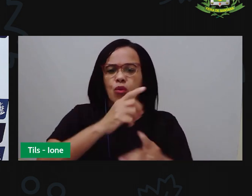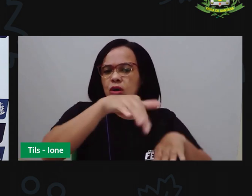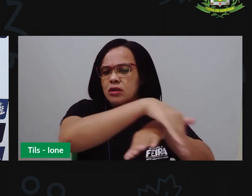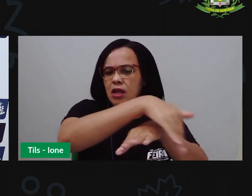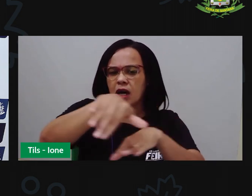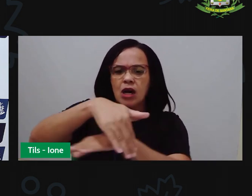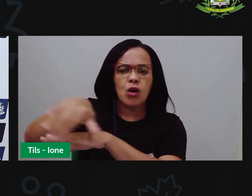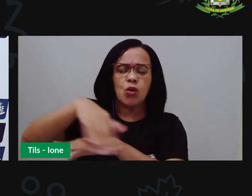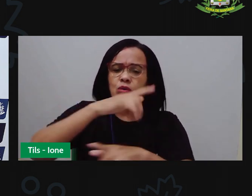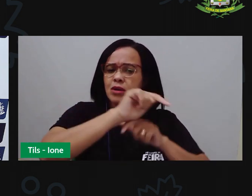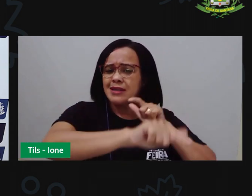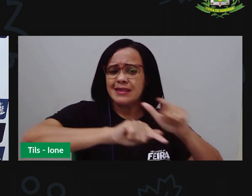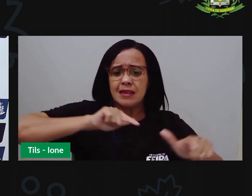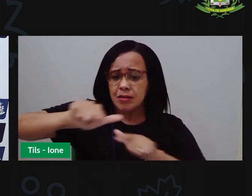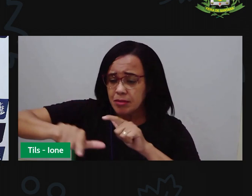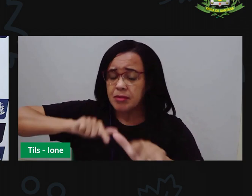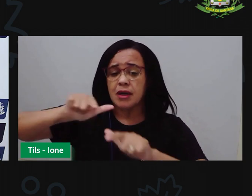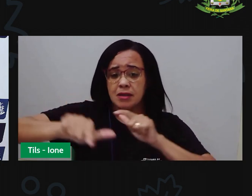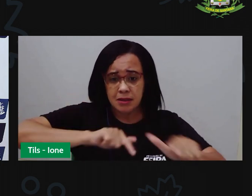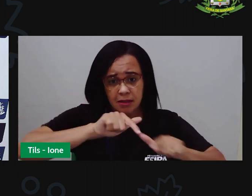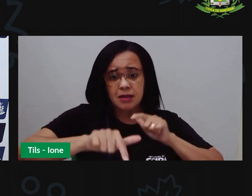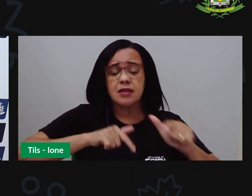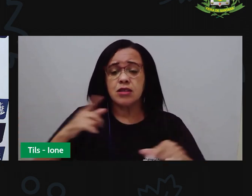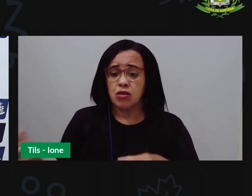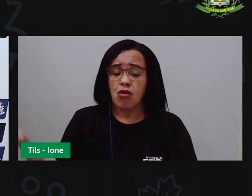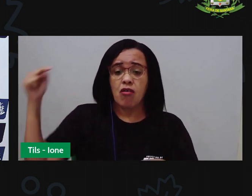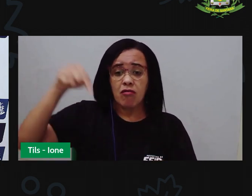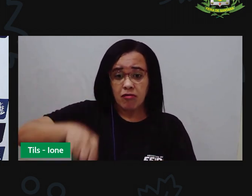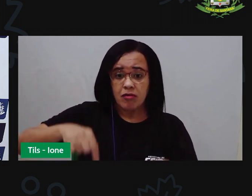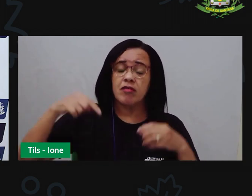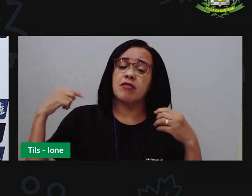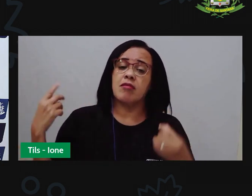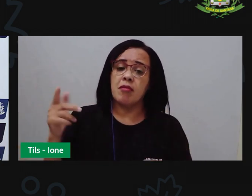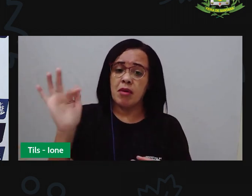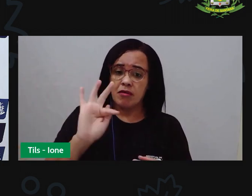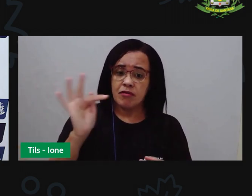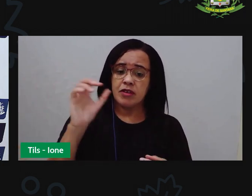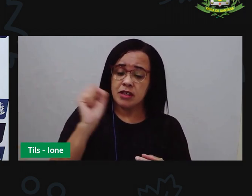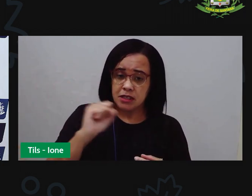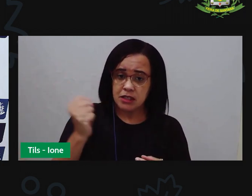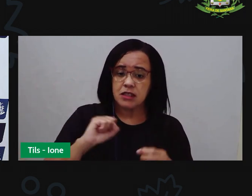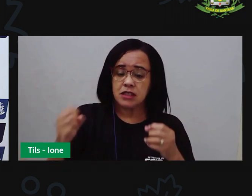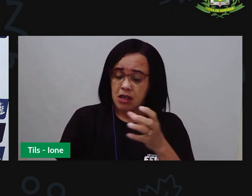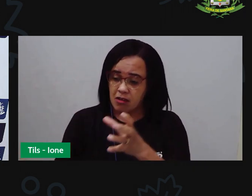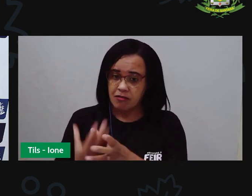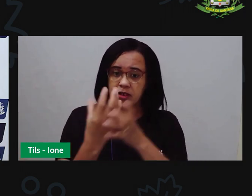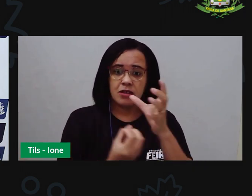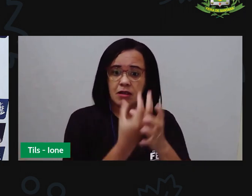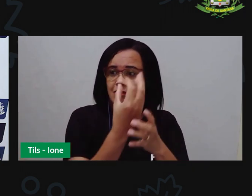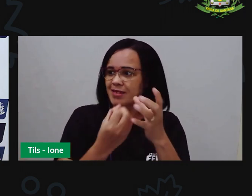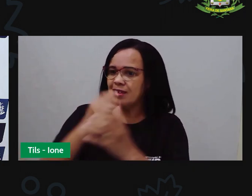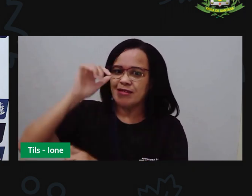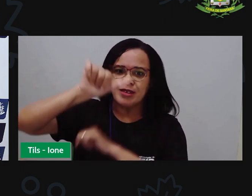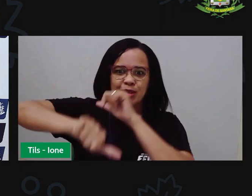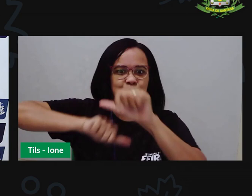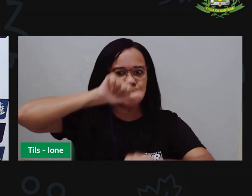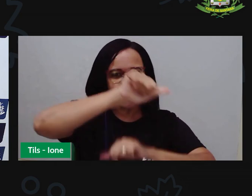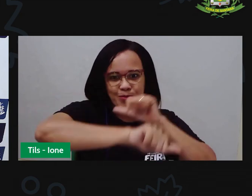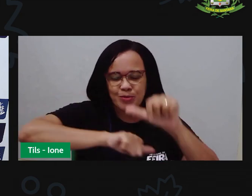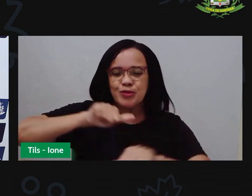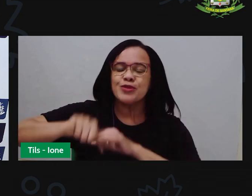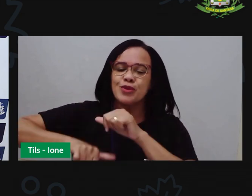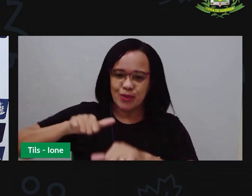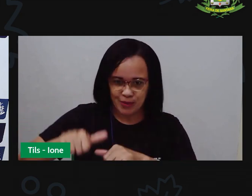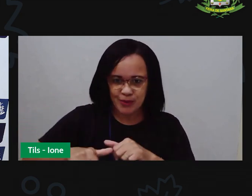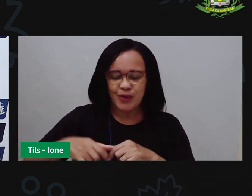que vieram para cá e construíram a vida aqui nesse município. A história da dona